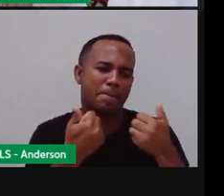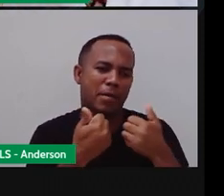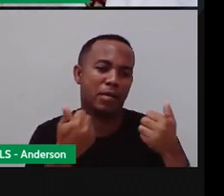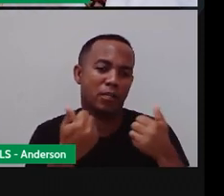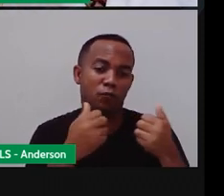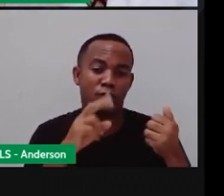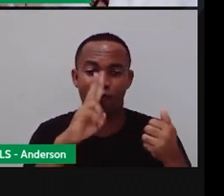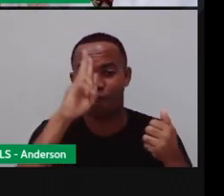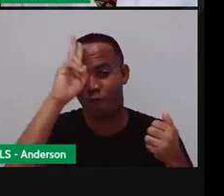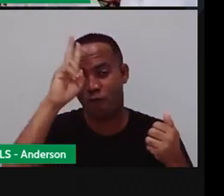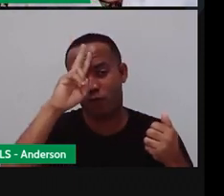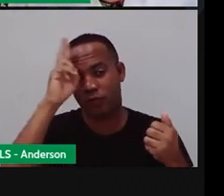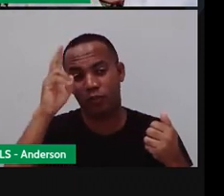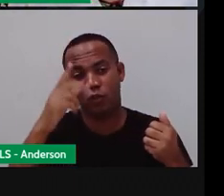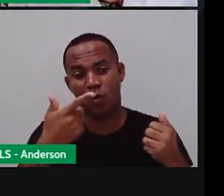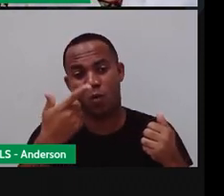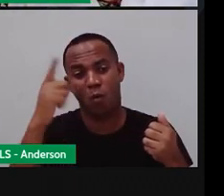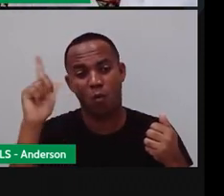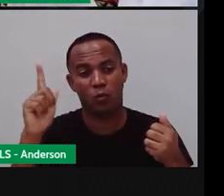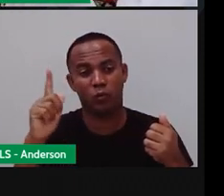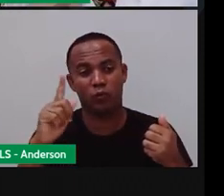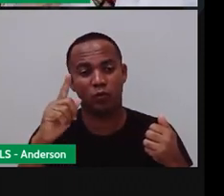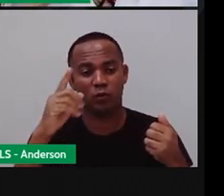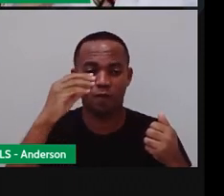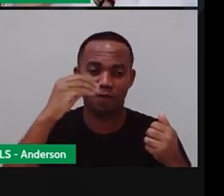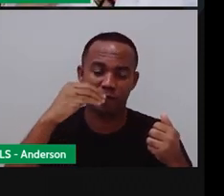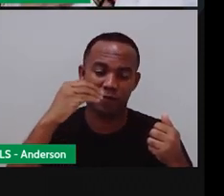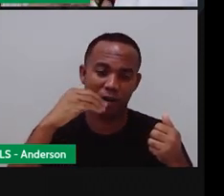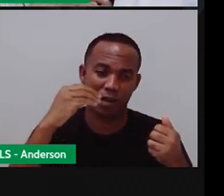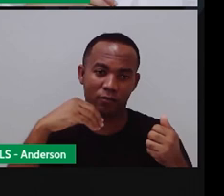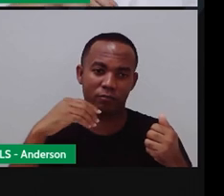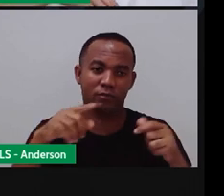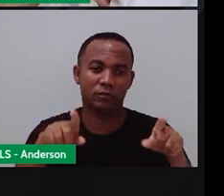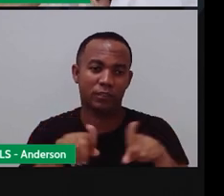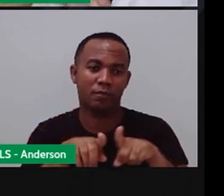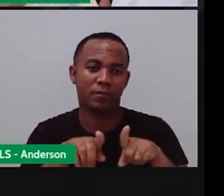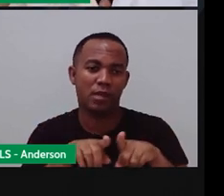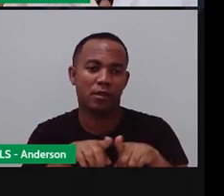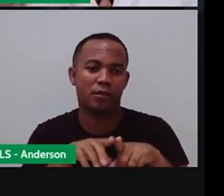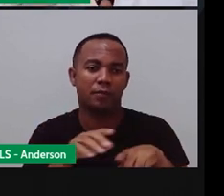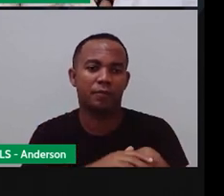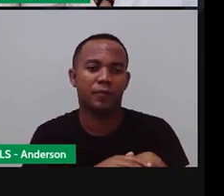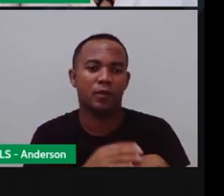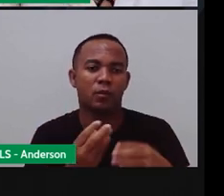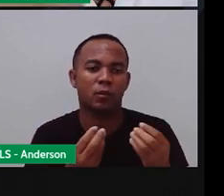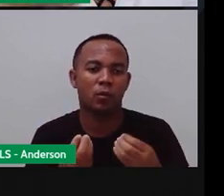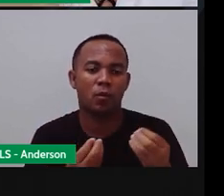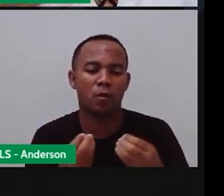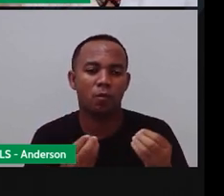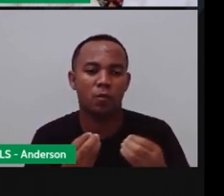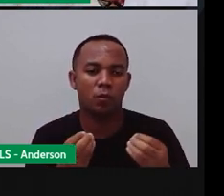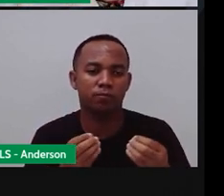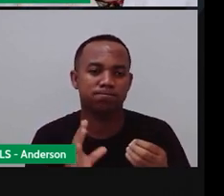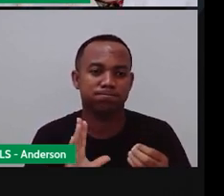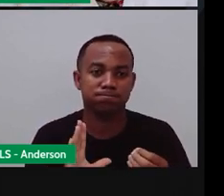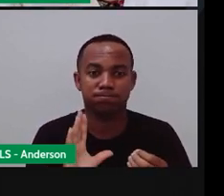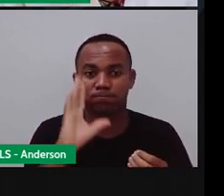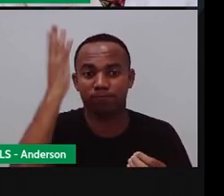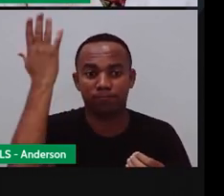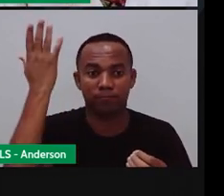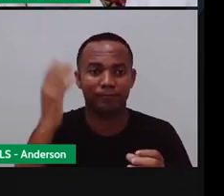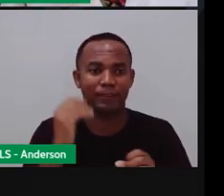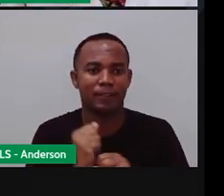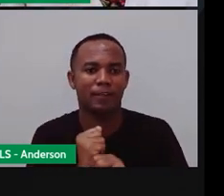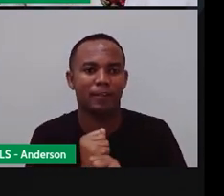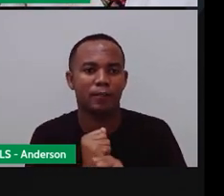que em outra época cheguem bem mais fracos então isso torna o quê? Torna possível né? Que aconteçam as estações do ano